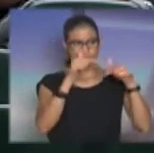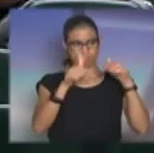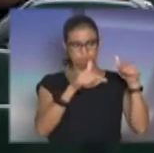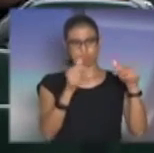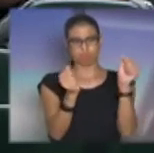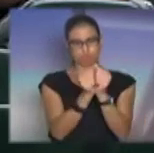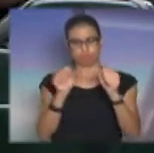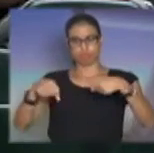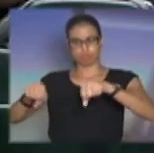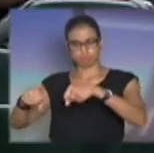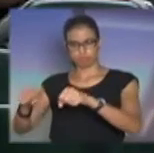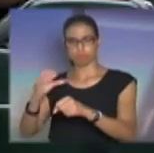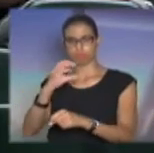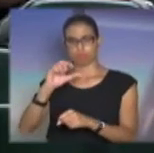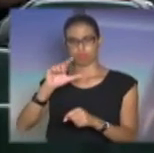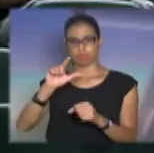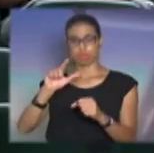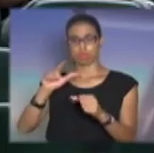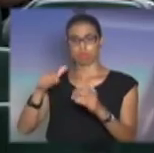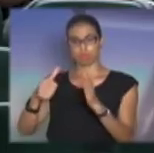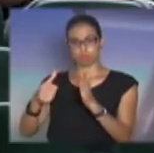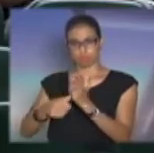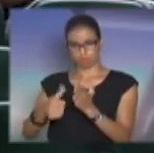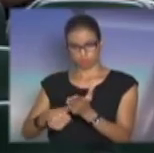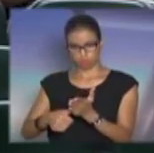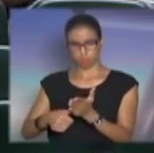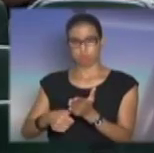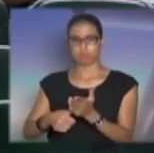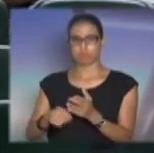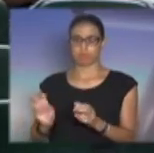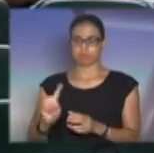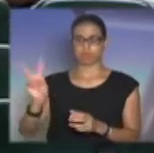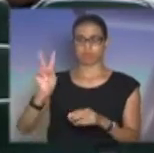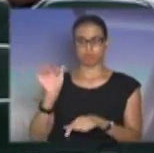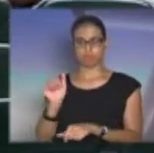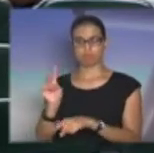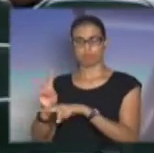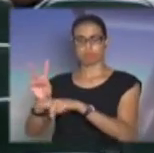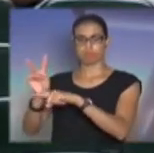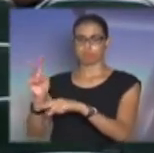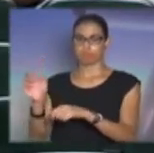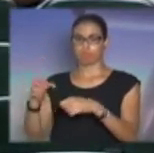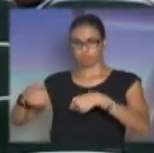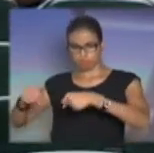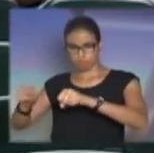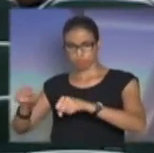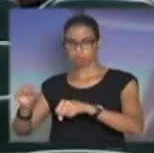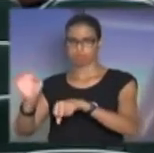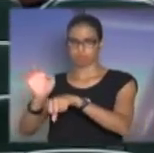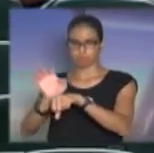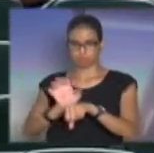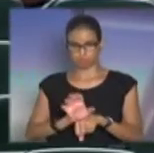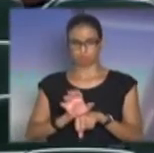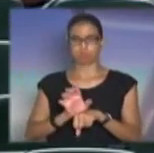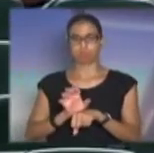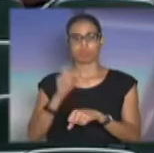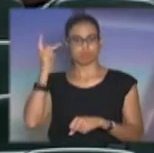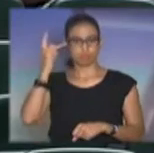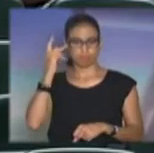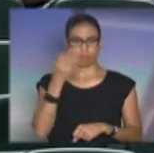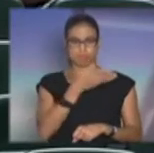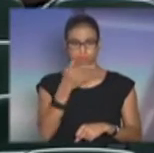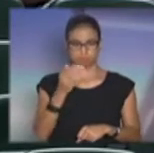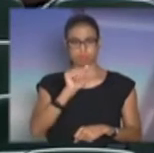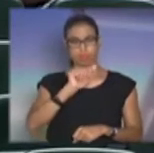os motoclubes, no sentido de valorizar e apoiar os motociclistas do Estado de São Paulo. Os Abutres têm sido nossos parceiros aí.